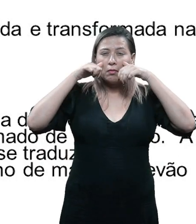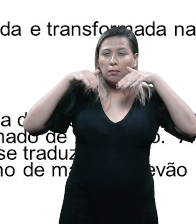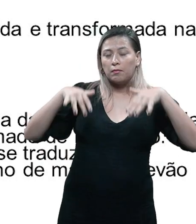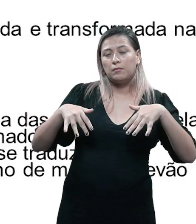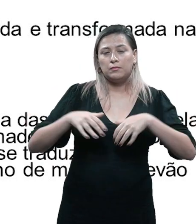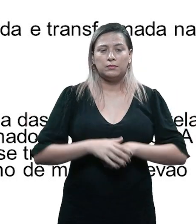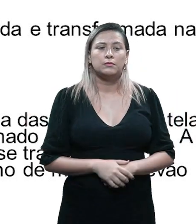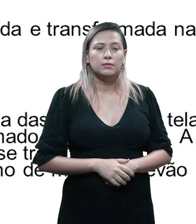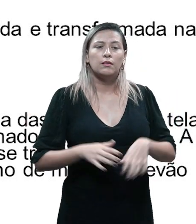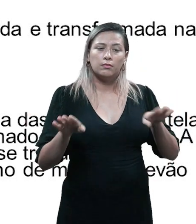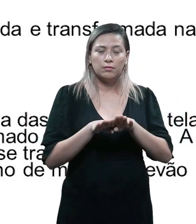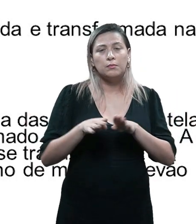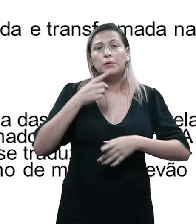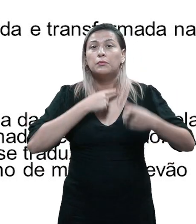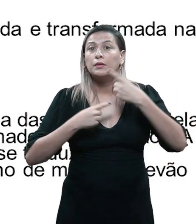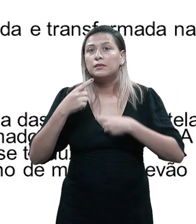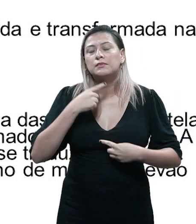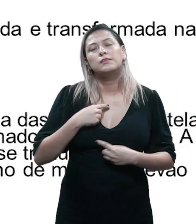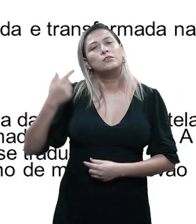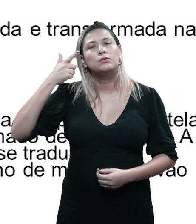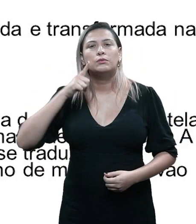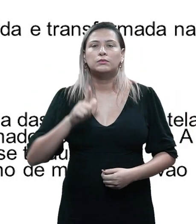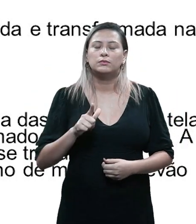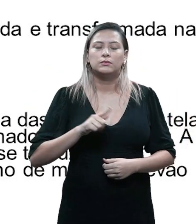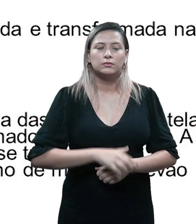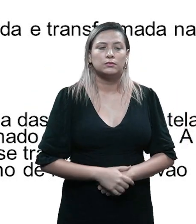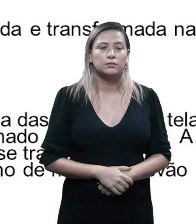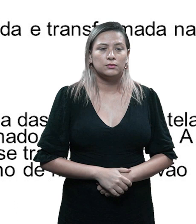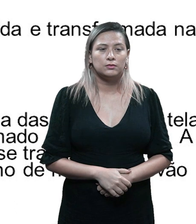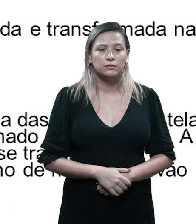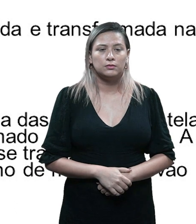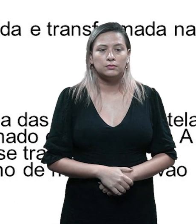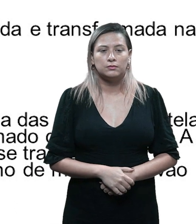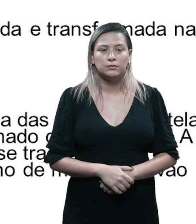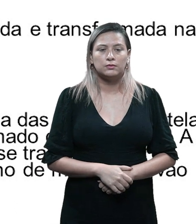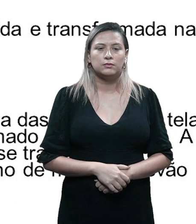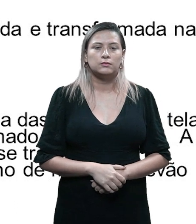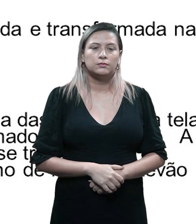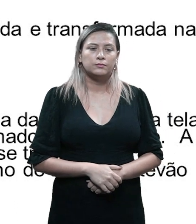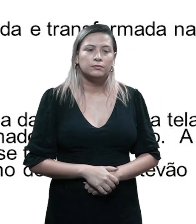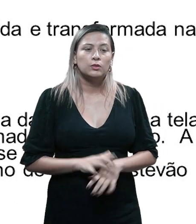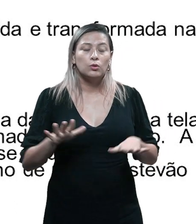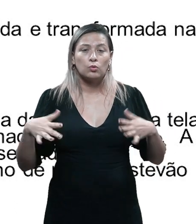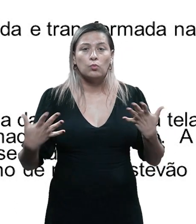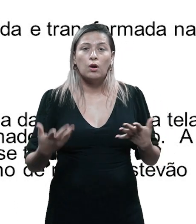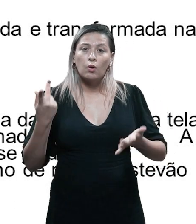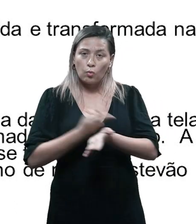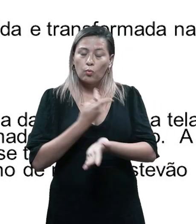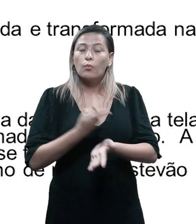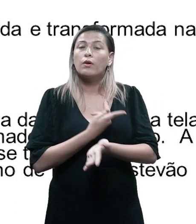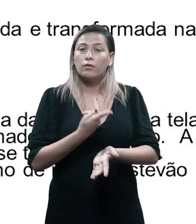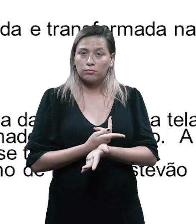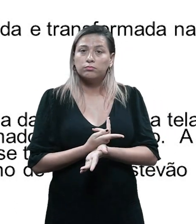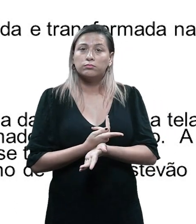o que deseja conseguir, o que é que esse personagem nessa trama deseja conseguir, certo? Qual é o grande erro desse